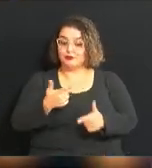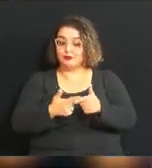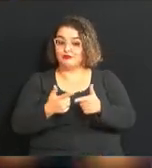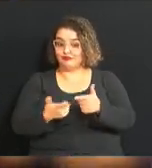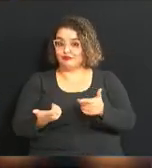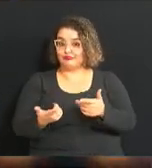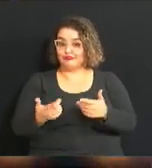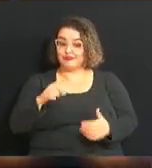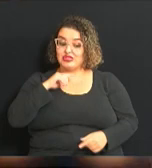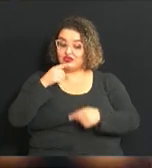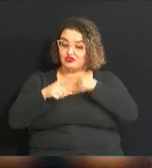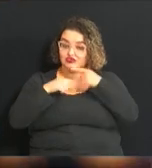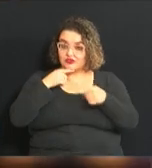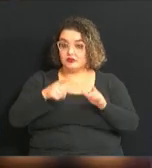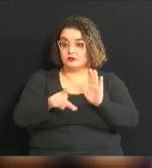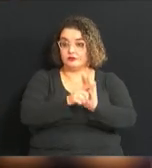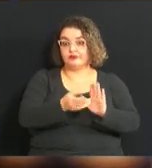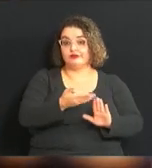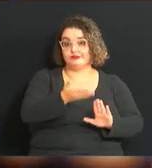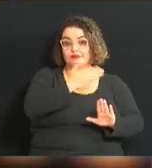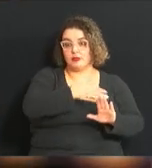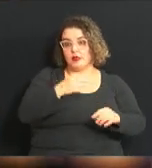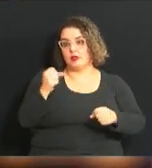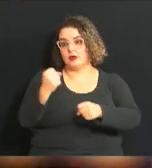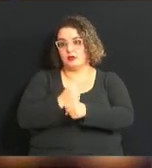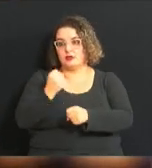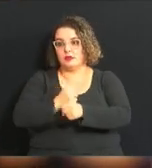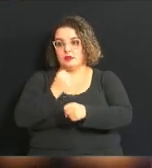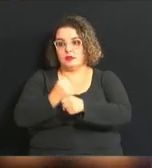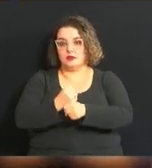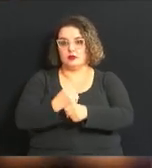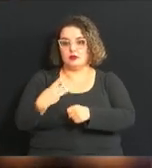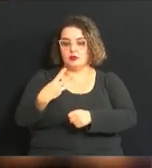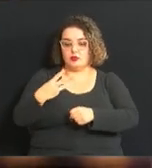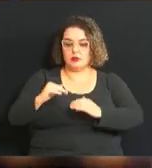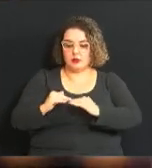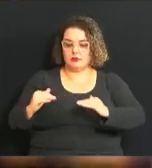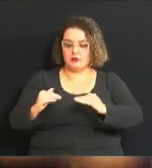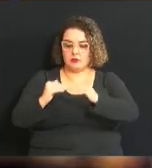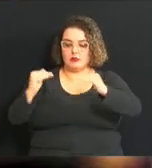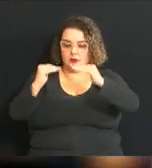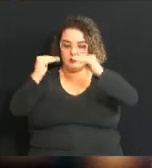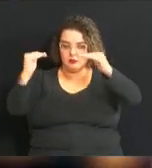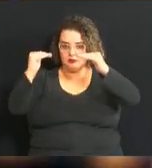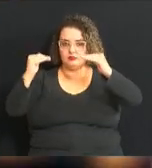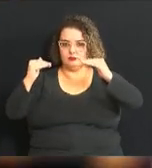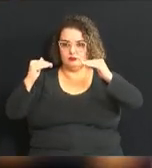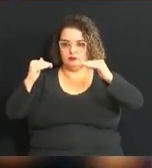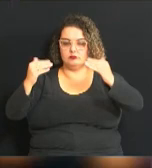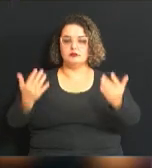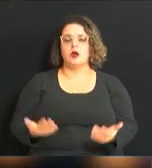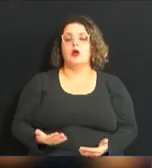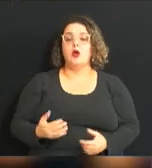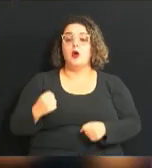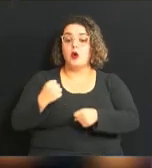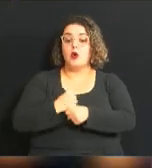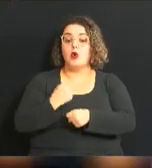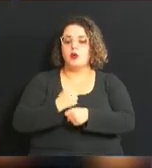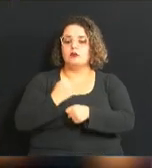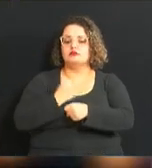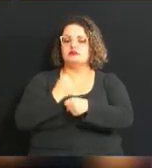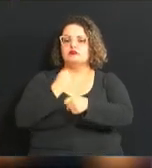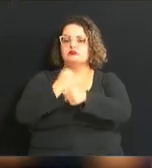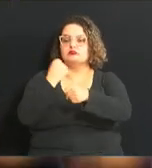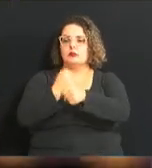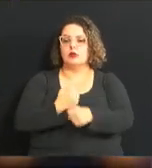anteriores que estavam vinculadas à construção do terceiro pavimento. Então, o processo de construção da